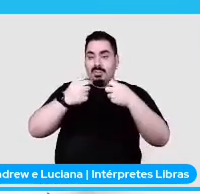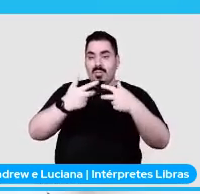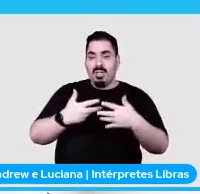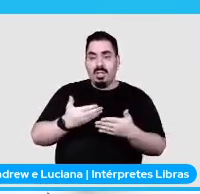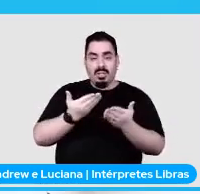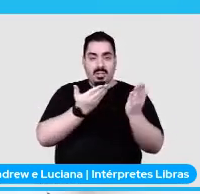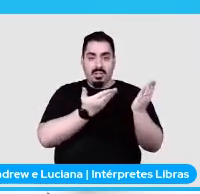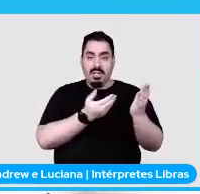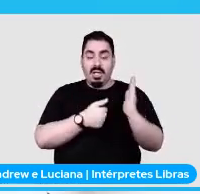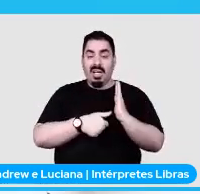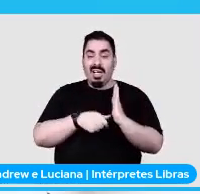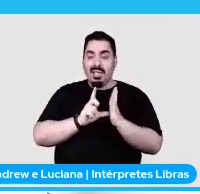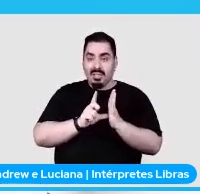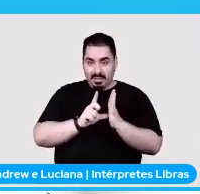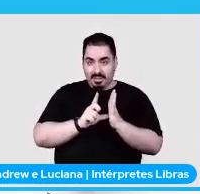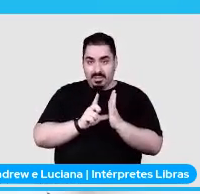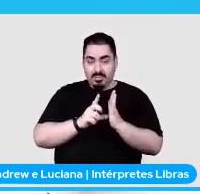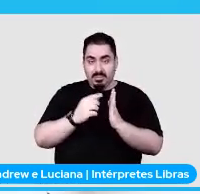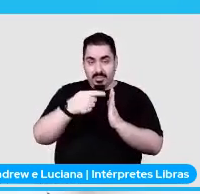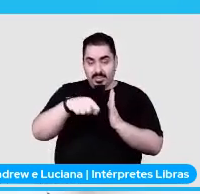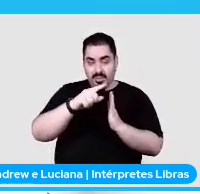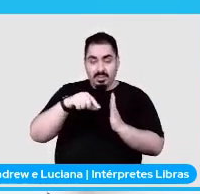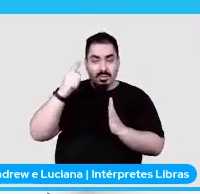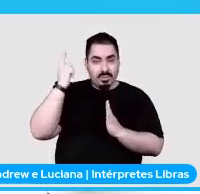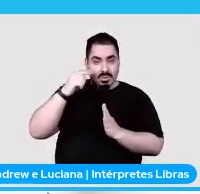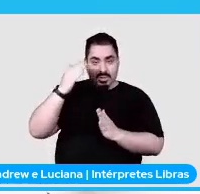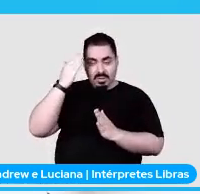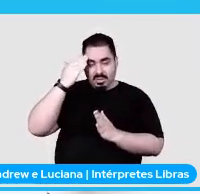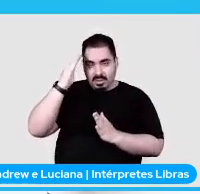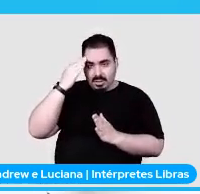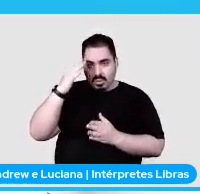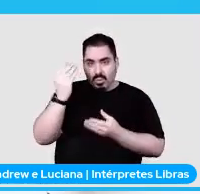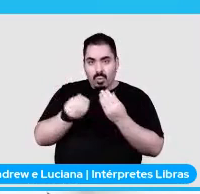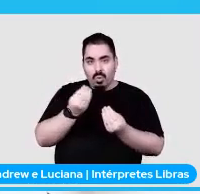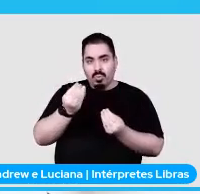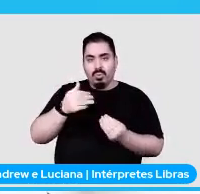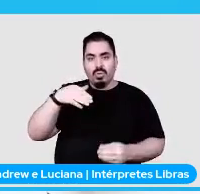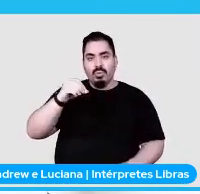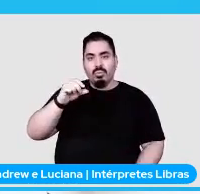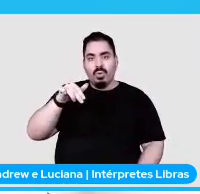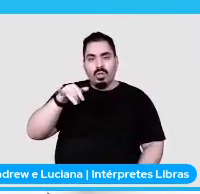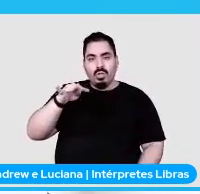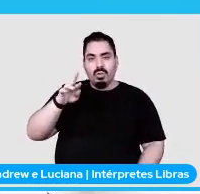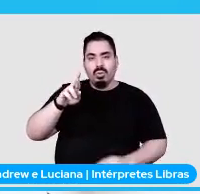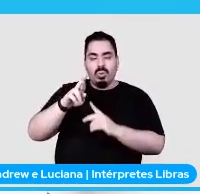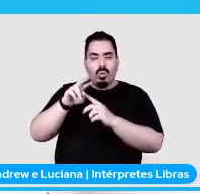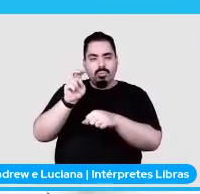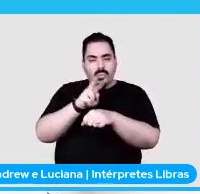os monitores do Piedermon funcionam.